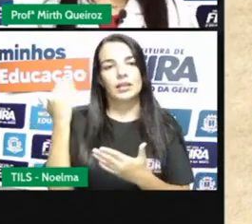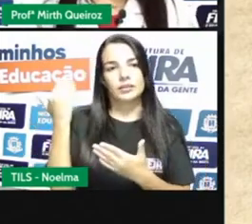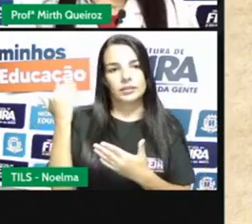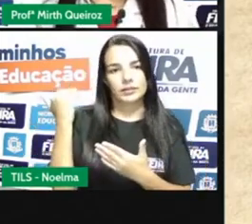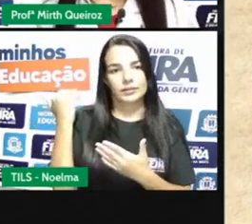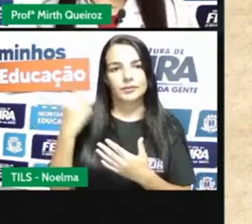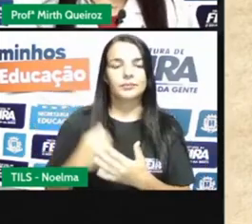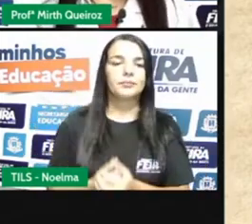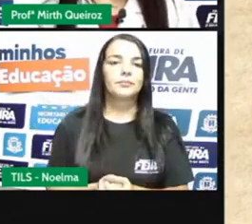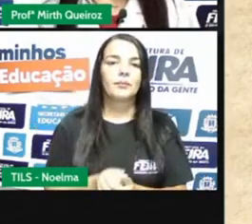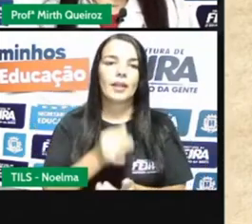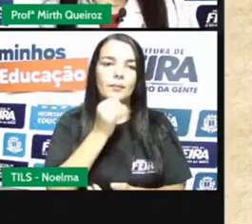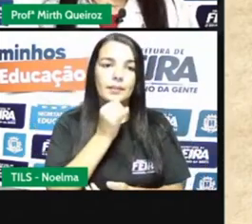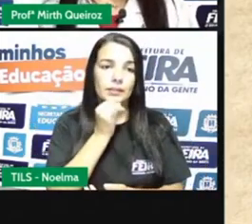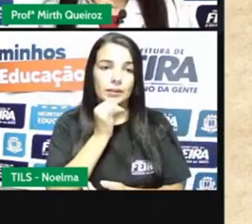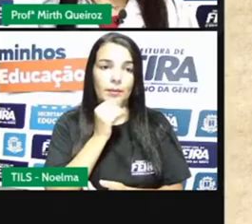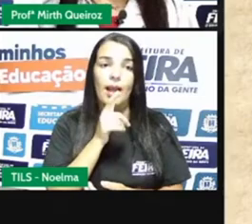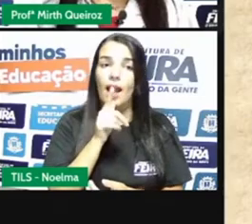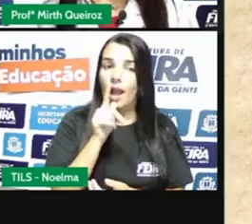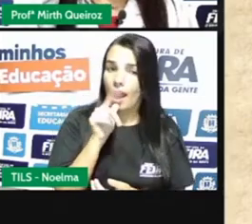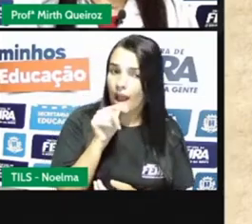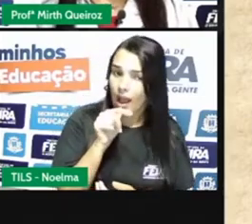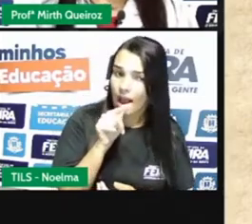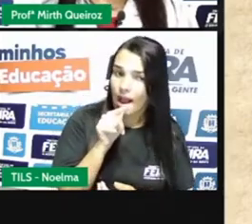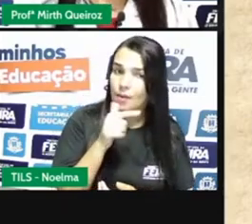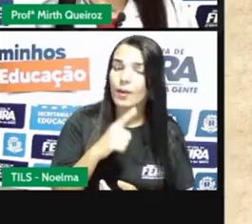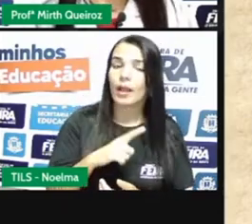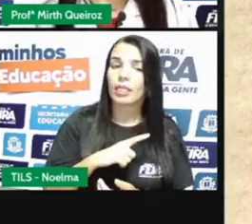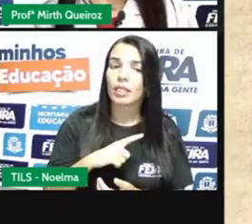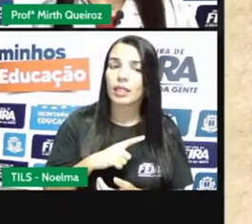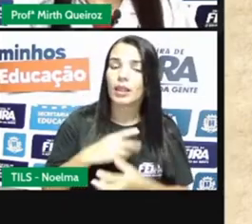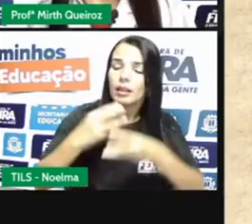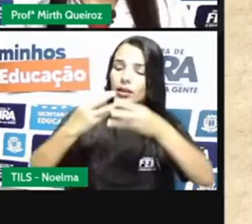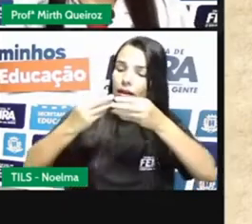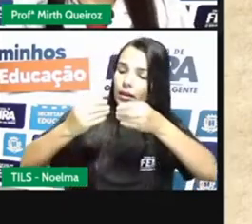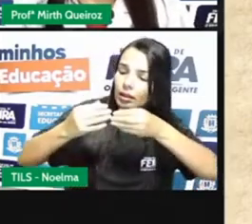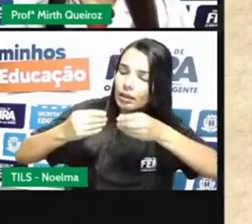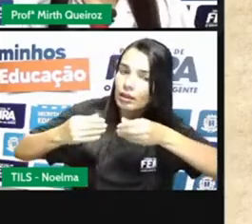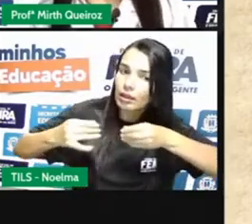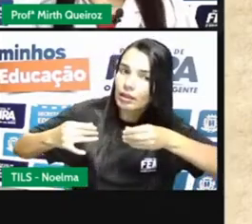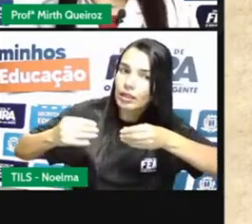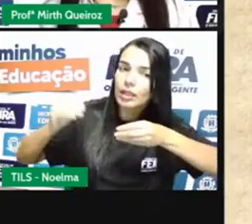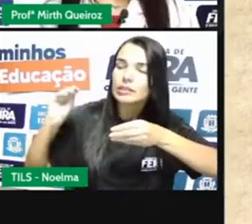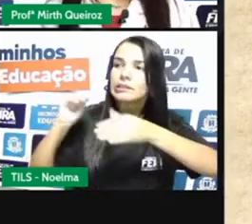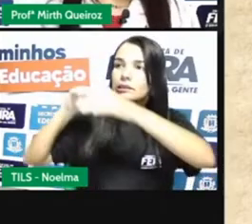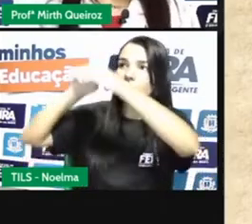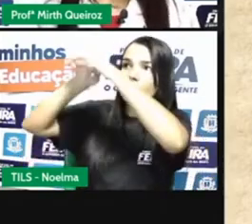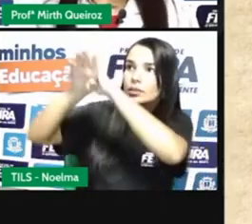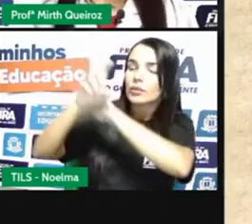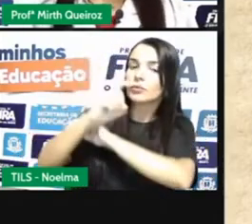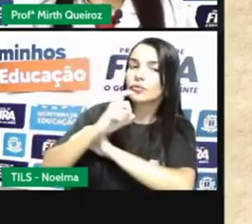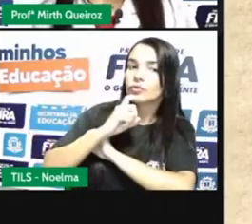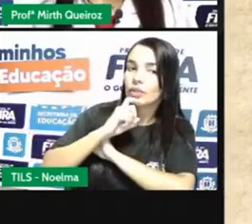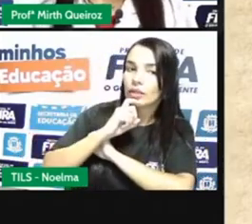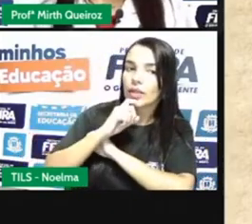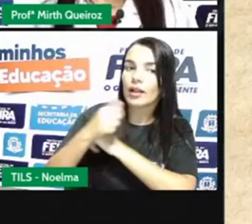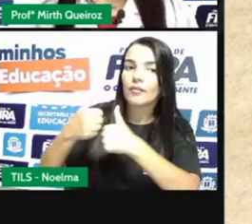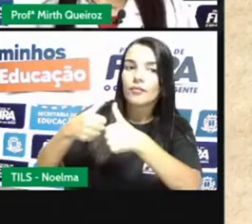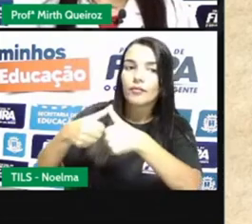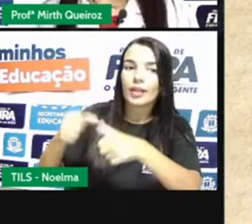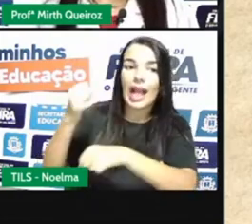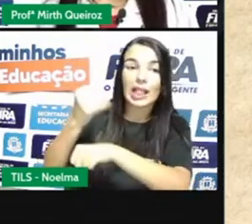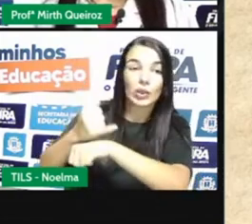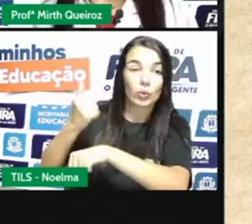estava no início. Por exemplo, quando a gente pega a água, a água no estado líquido e coloca no congelador, ali ela irá congelar. Então,